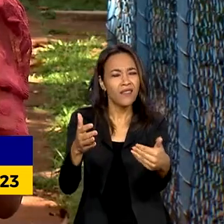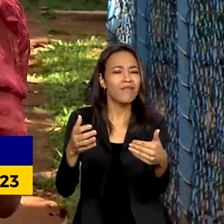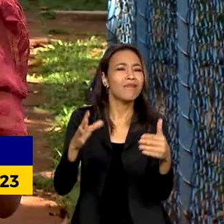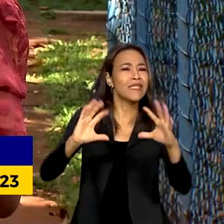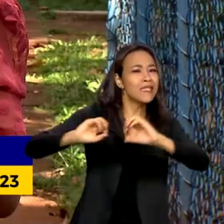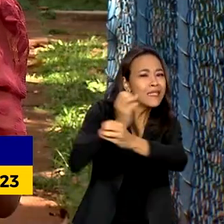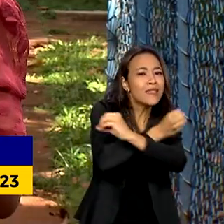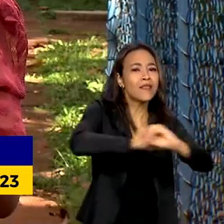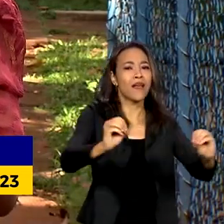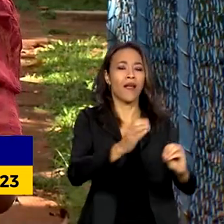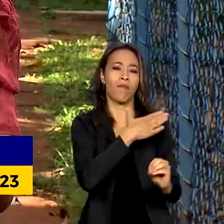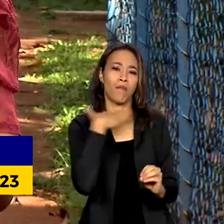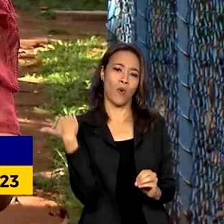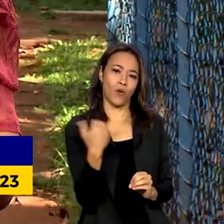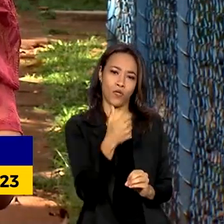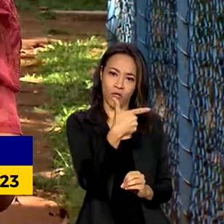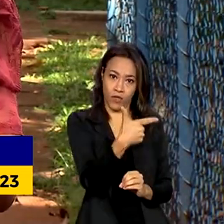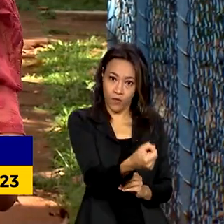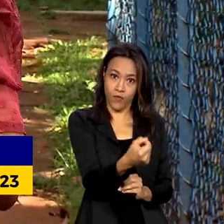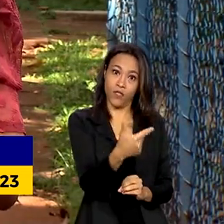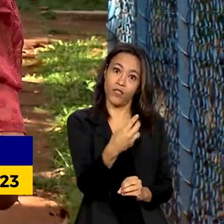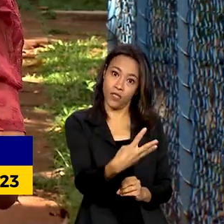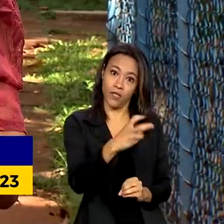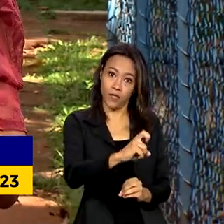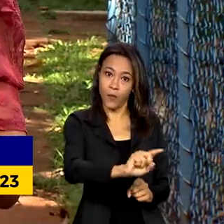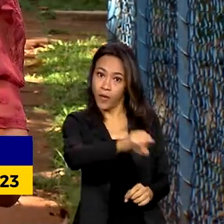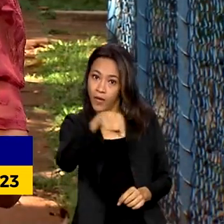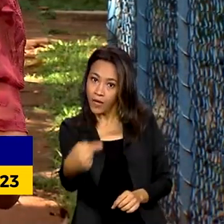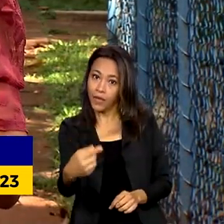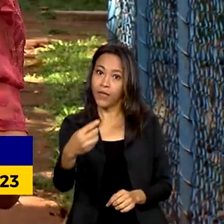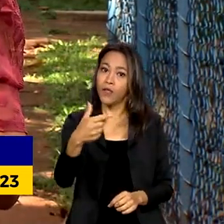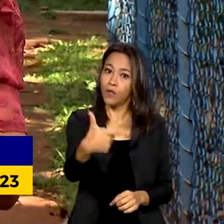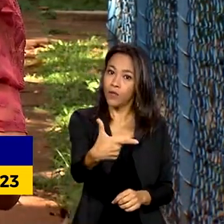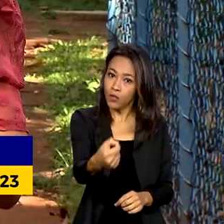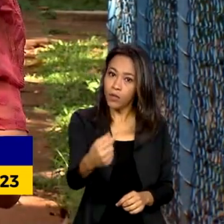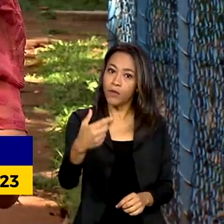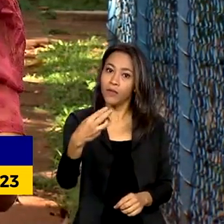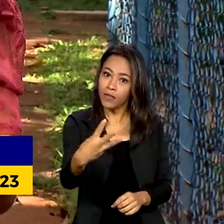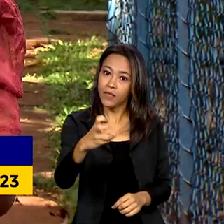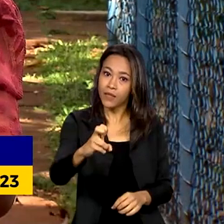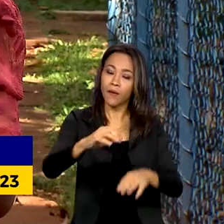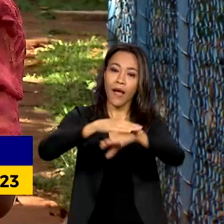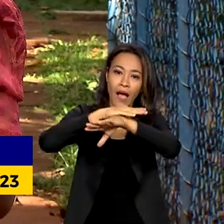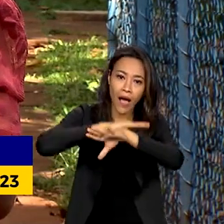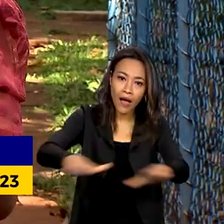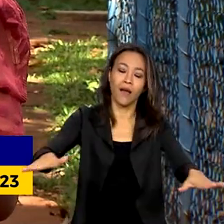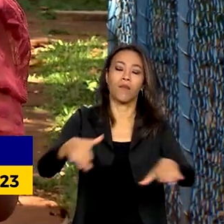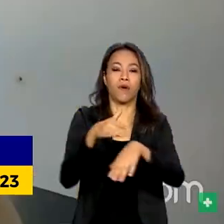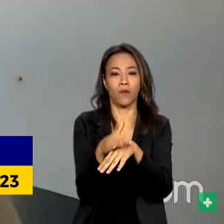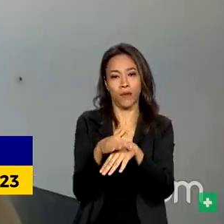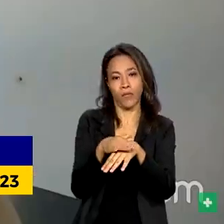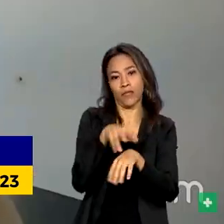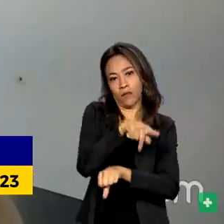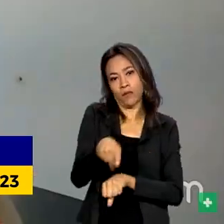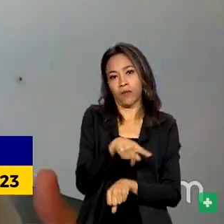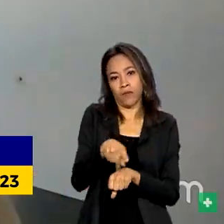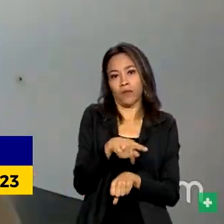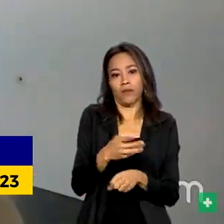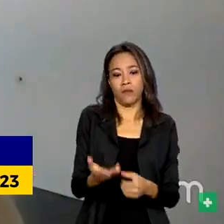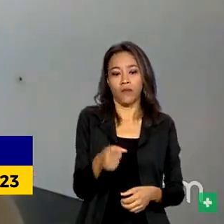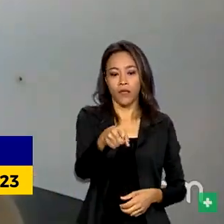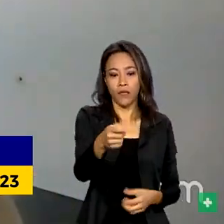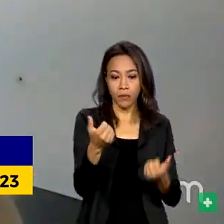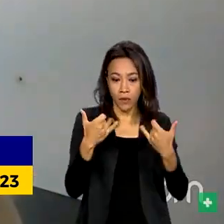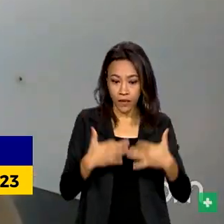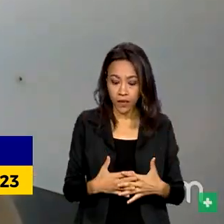zerar as mortes causadas pela doença. E até 2035, eliminar a malária do território brasileiro. Envolve não apenas